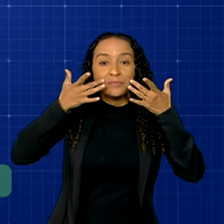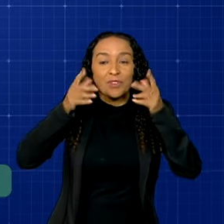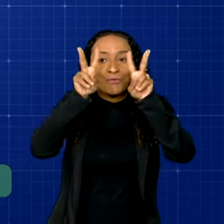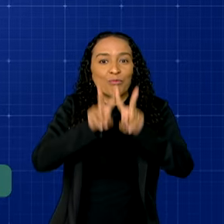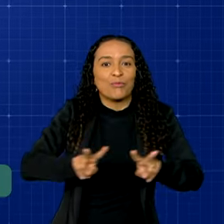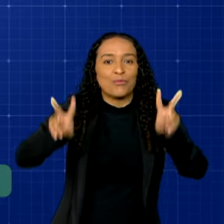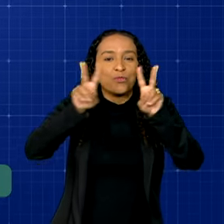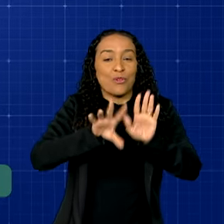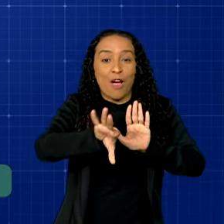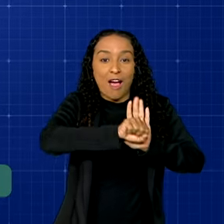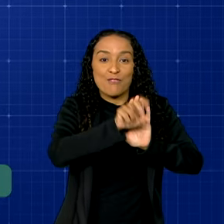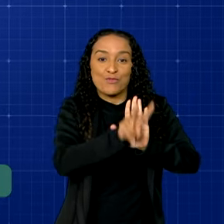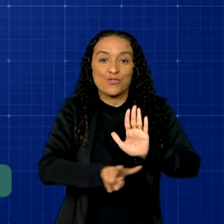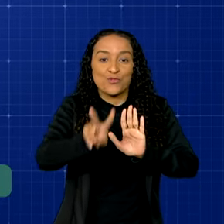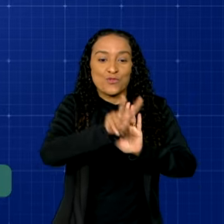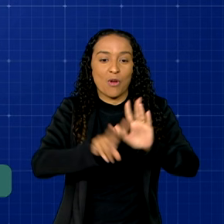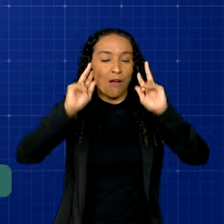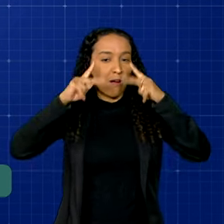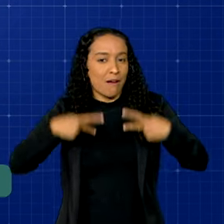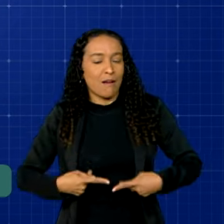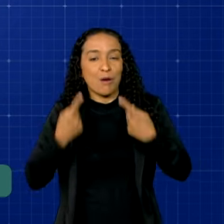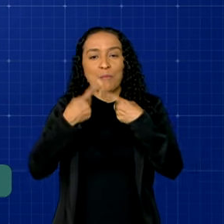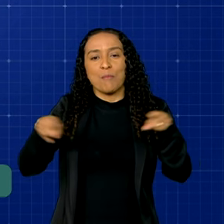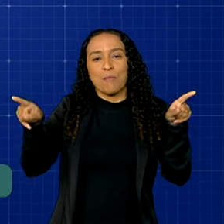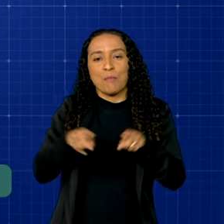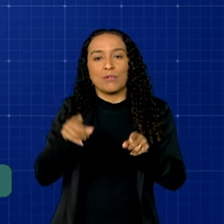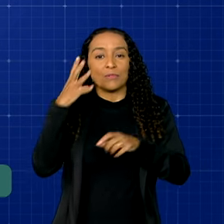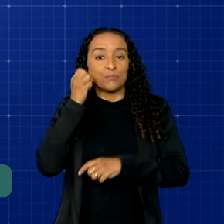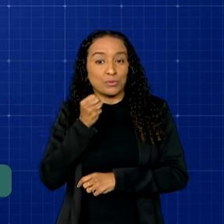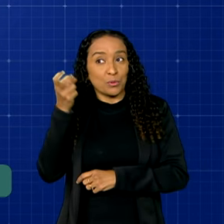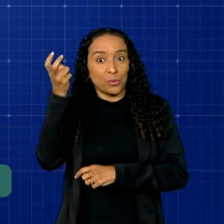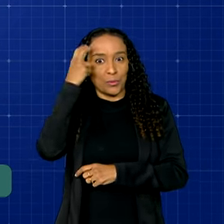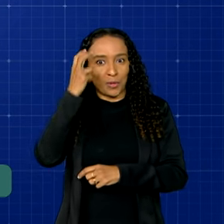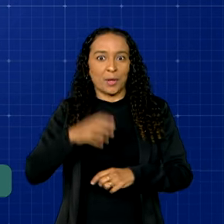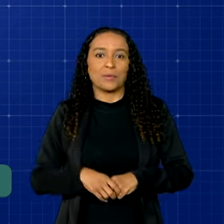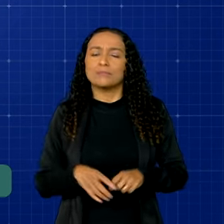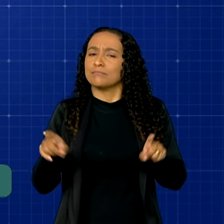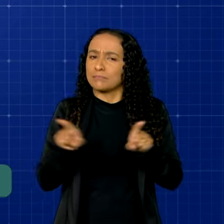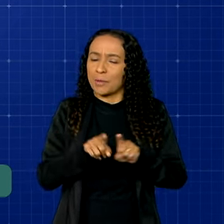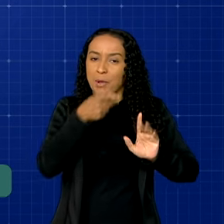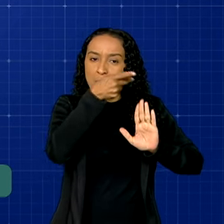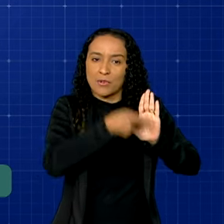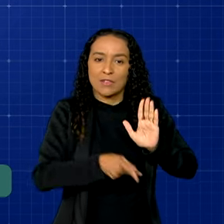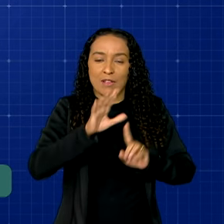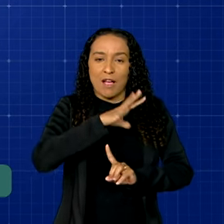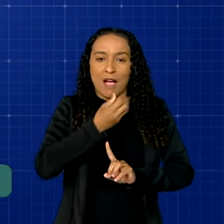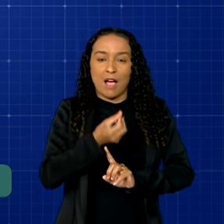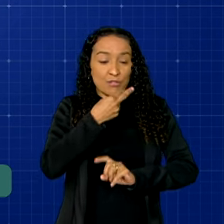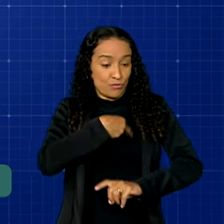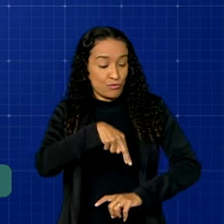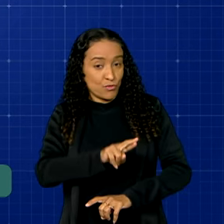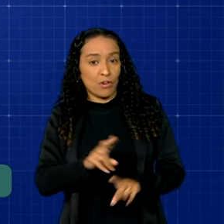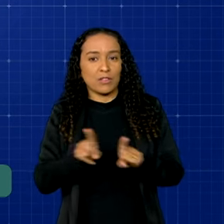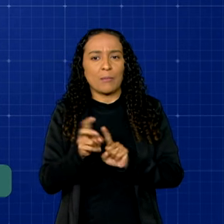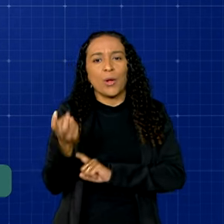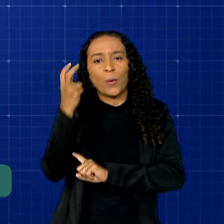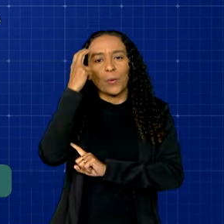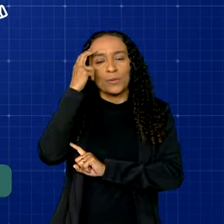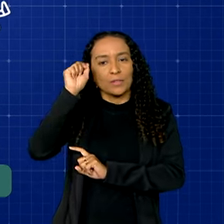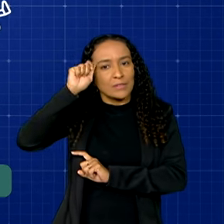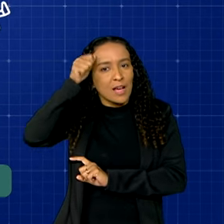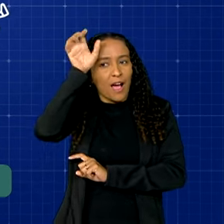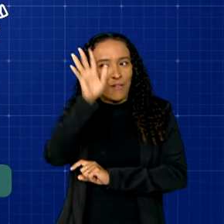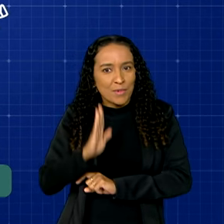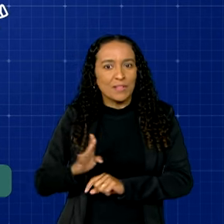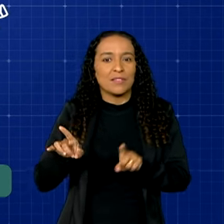visuais, audiovisual, humanidades, música e patrimônio cultural. Além de projetos de arte religiosa, cultura afro